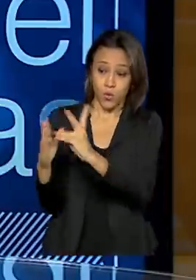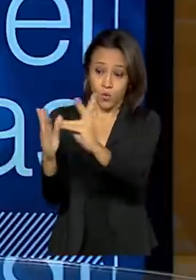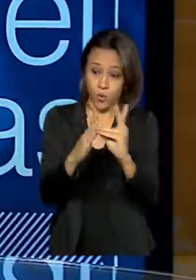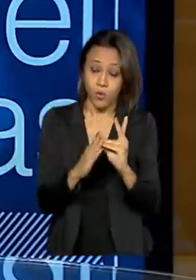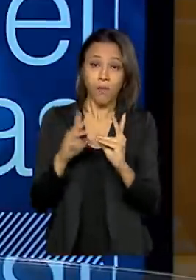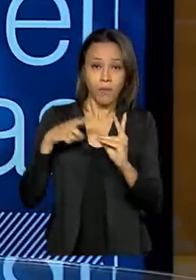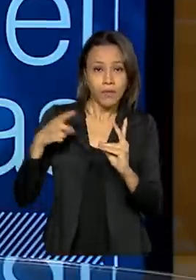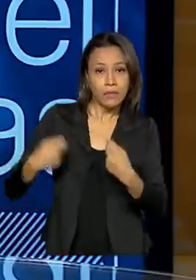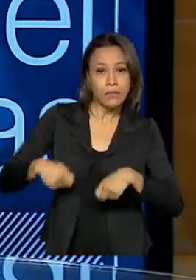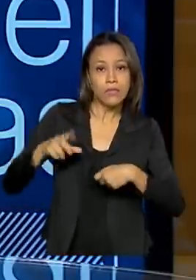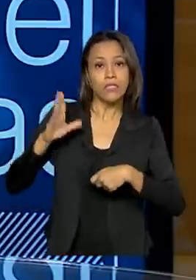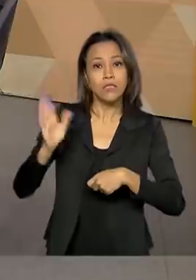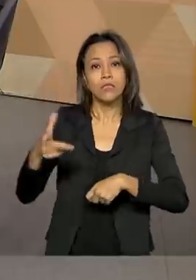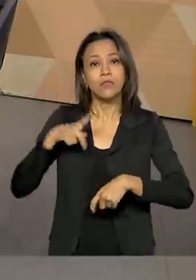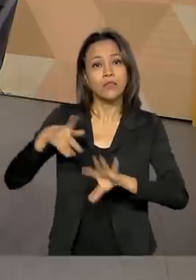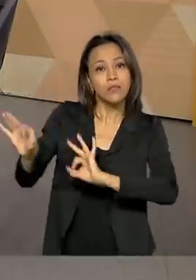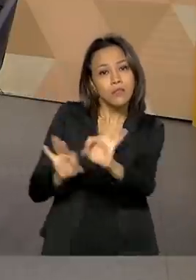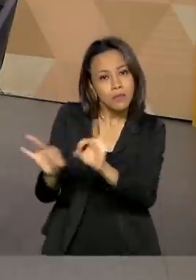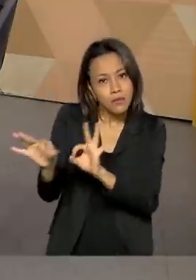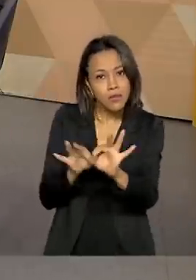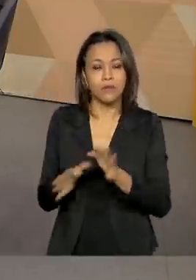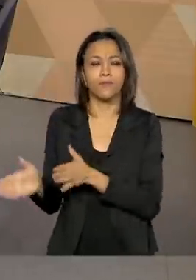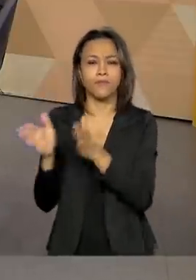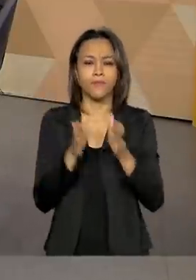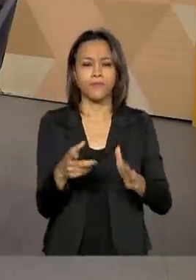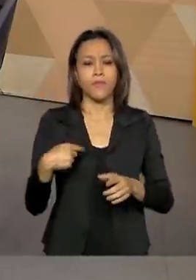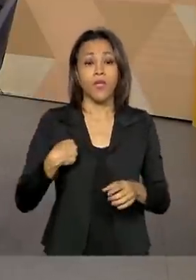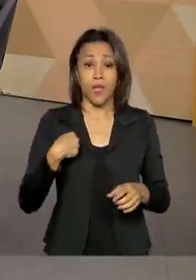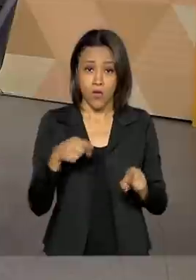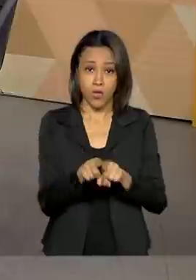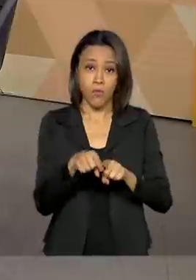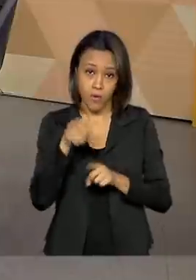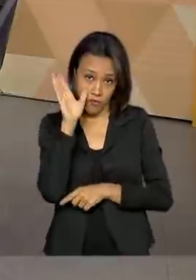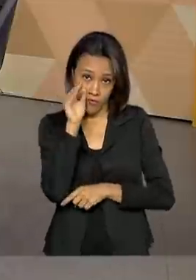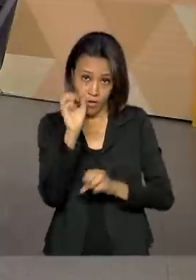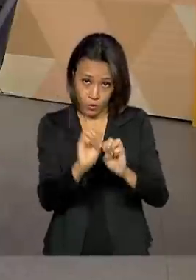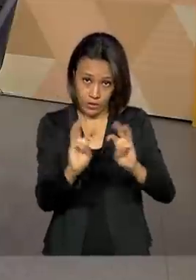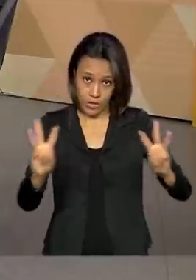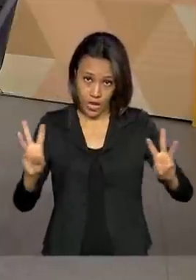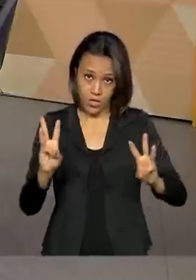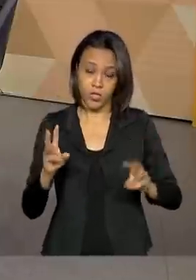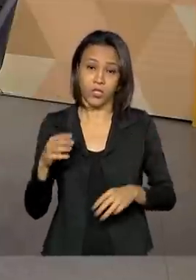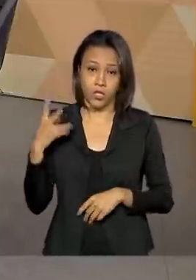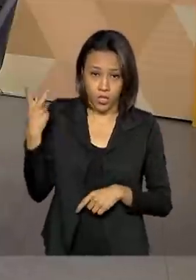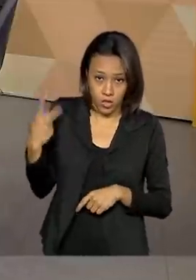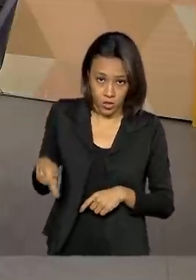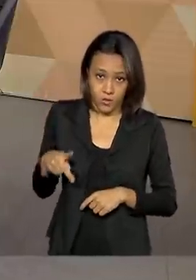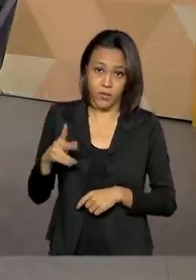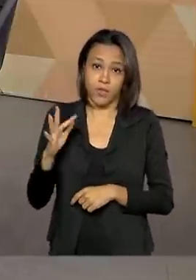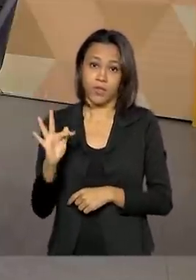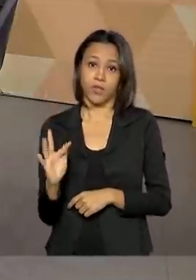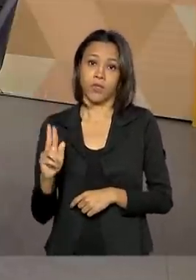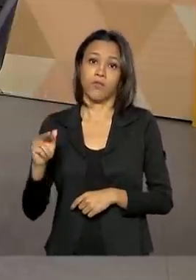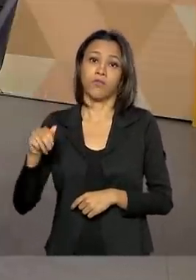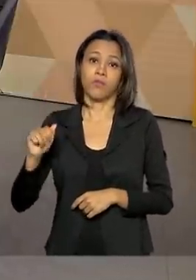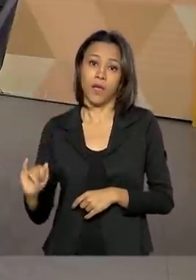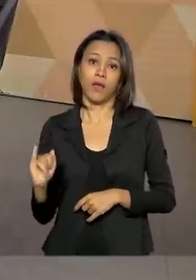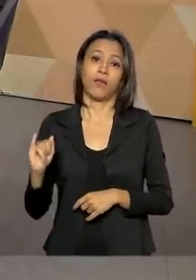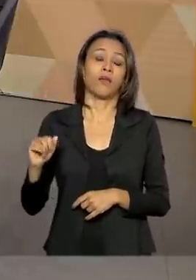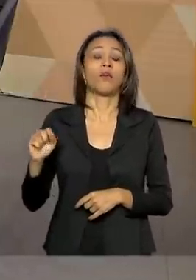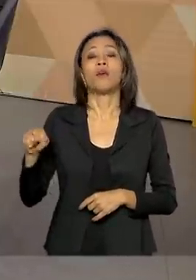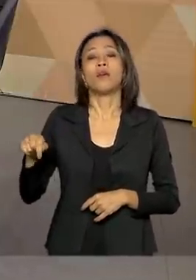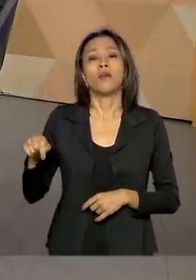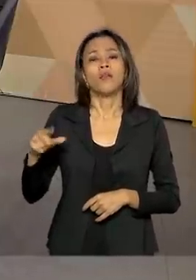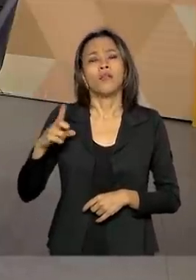preparados para isso já. Eu vi também no site da FUNAI na internet que a Fundação Nacional do Índio